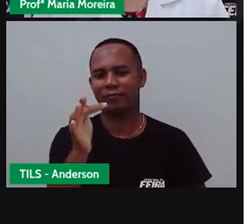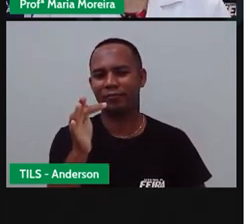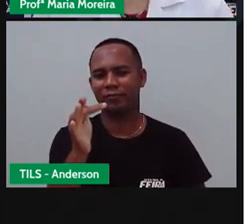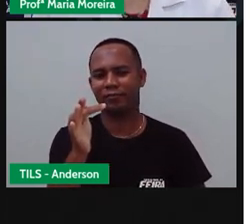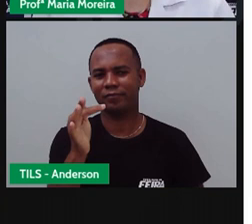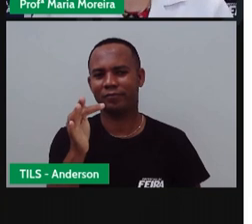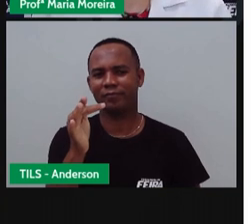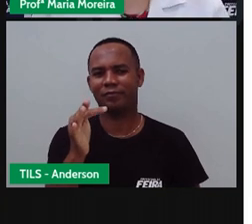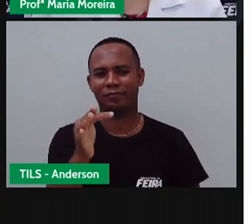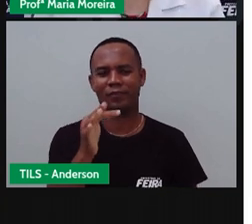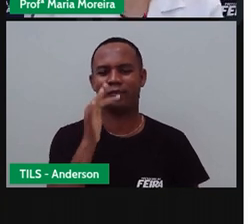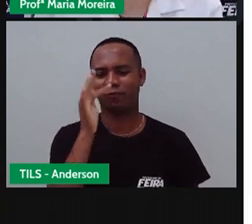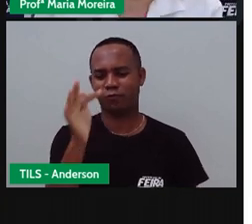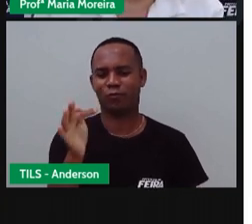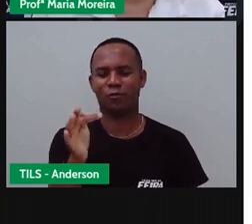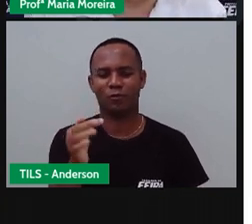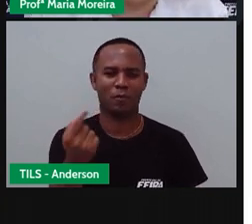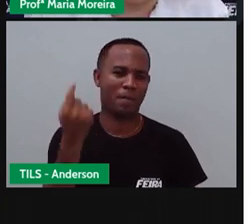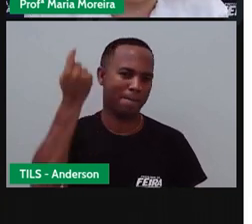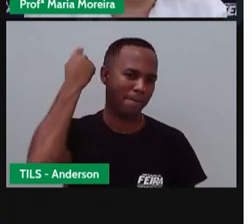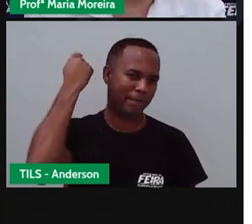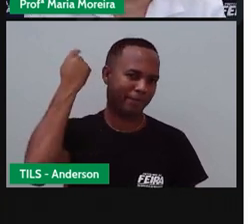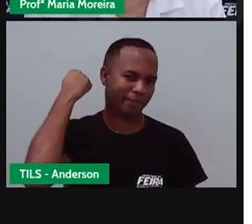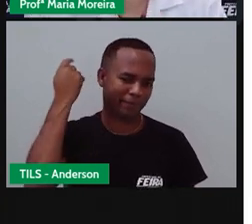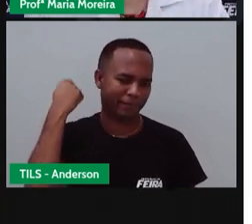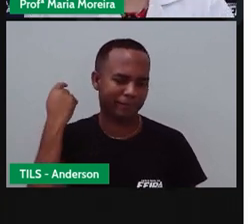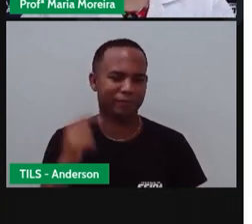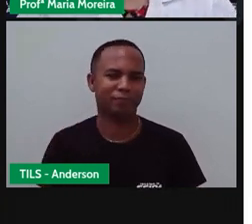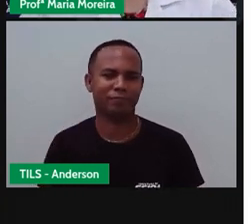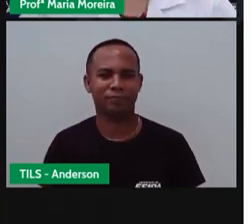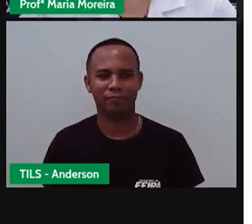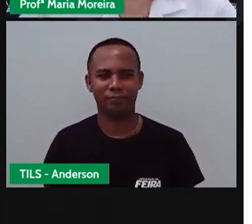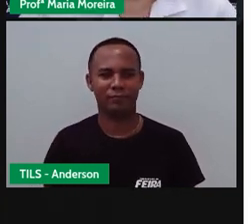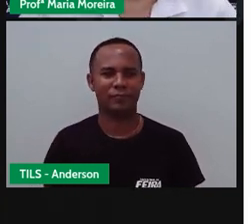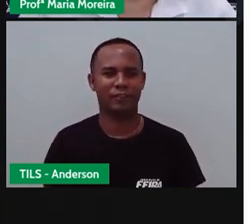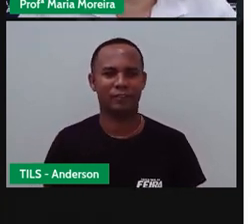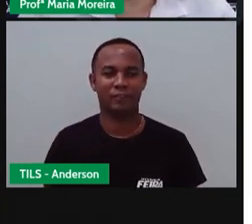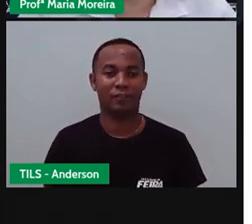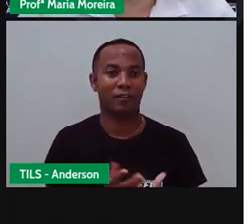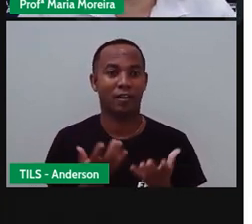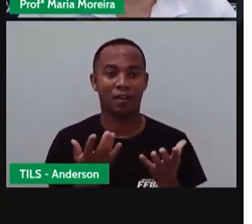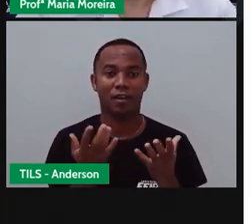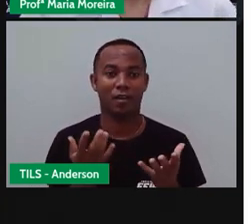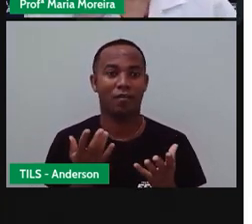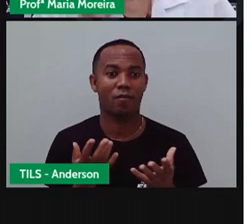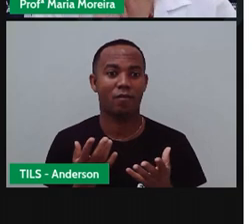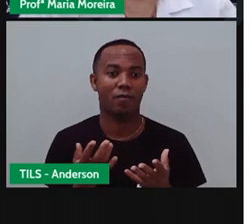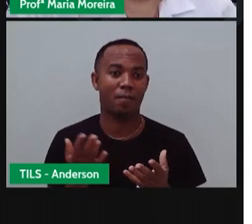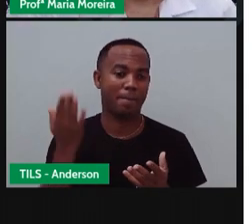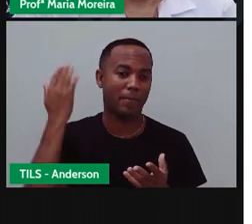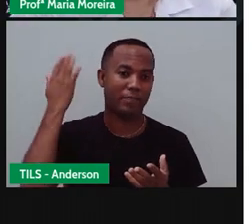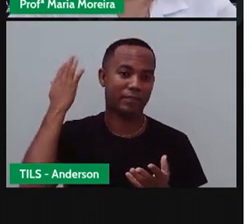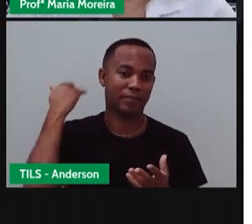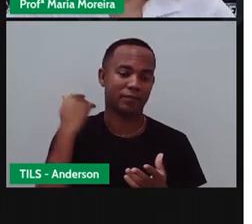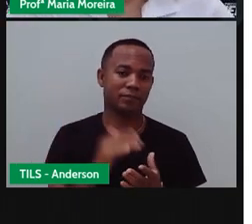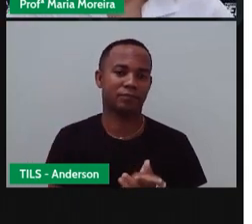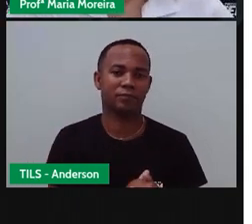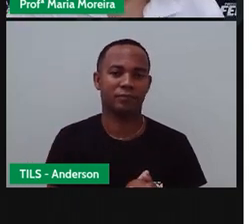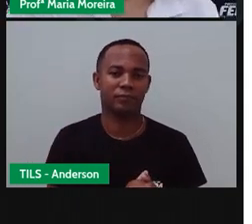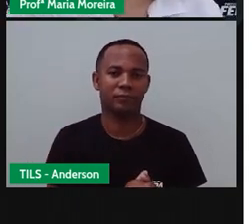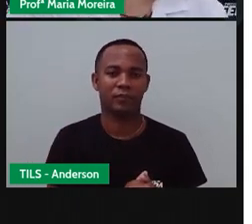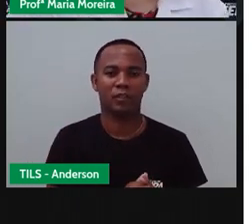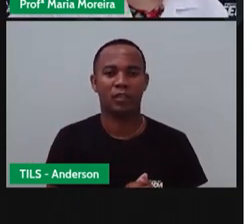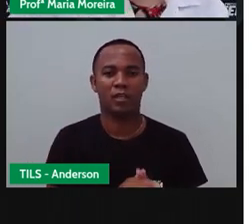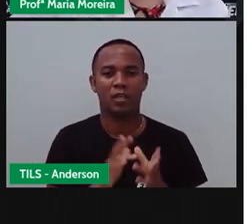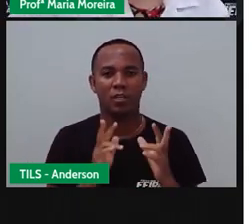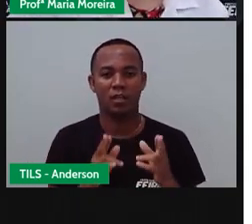Eu iria no passado Eu também Eu voltaria lá Eu iria no passado Eu não iria querer fazer como o Ivo E você? Faria como